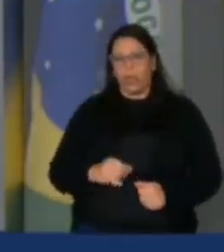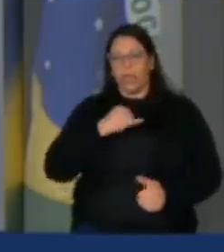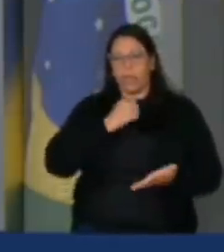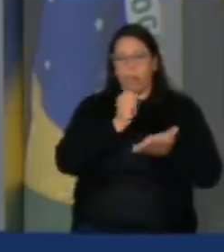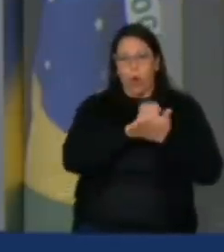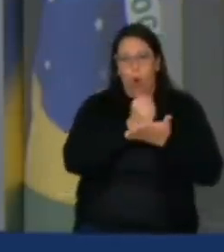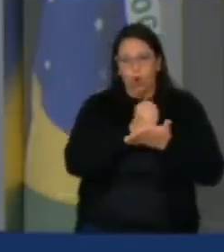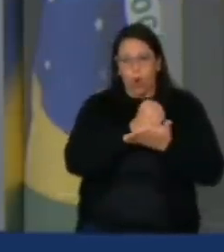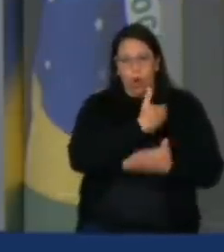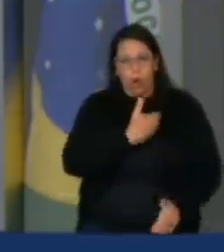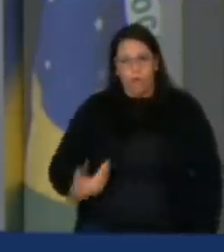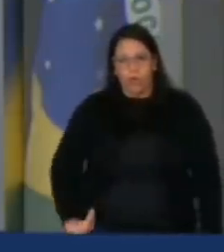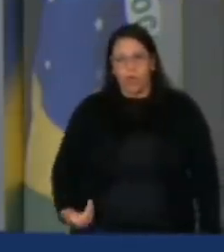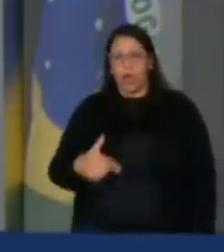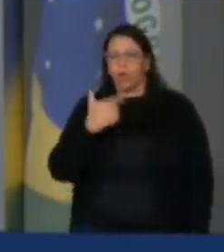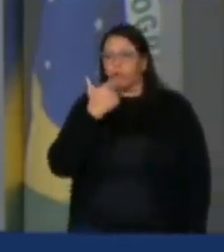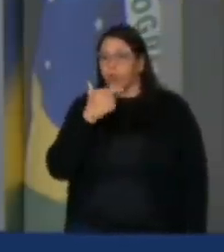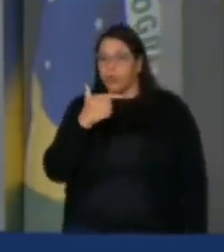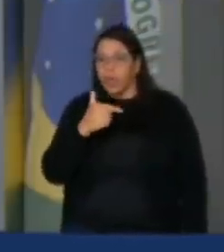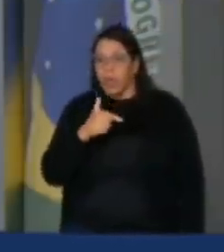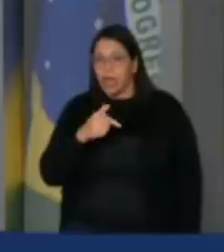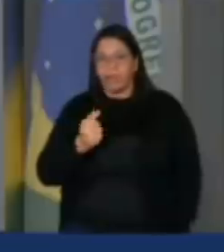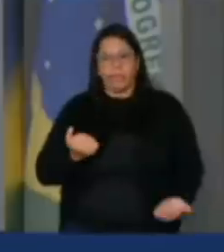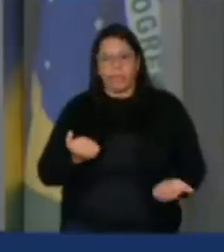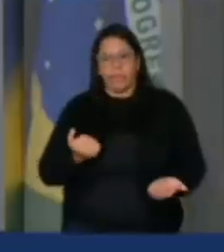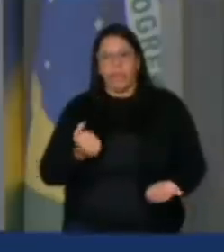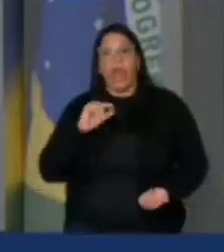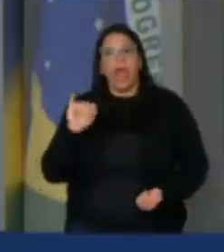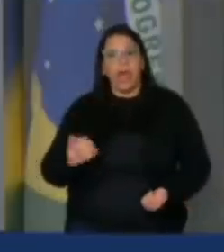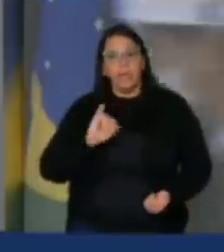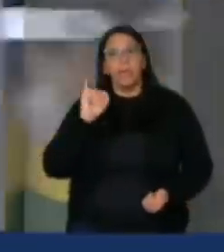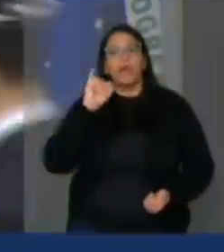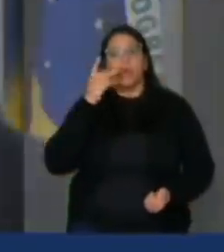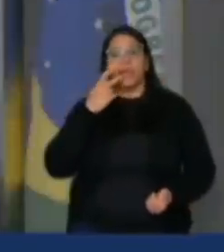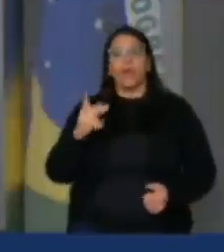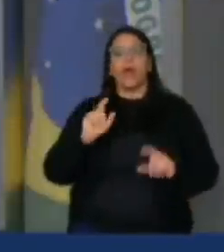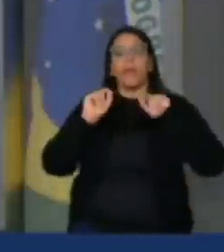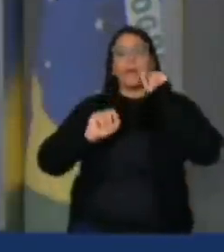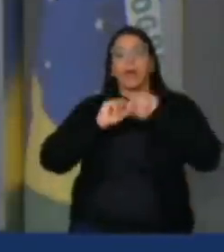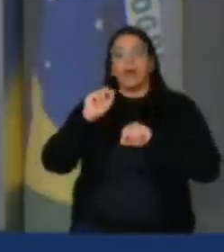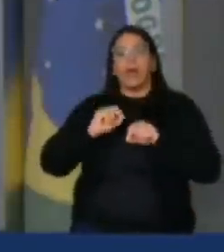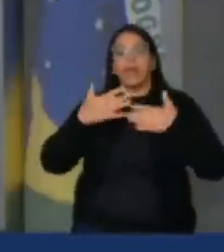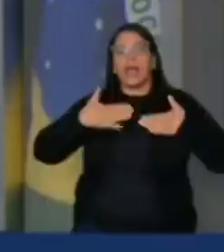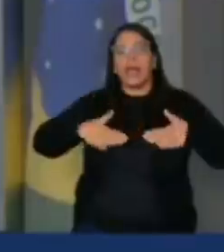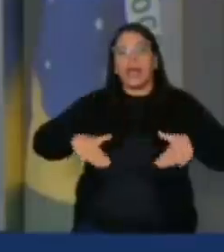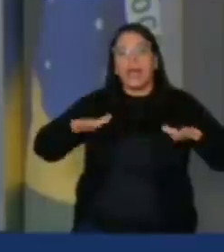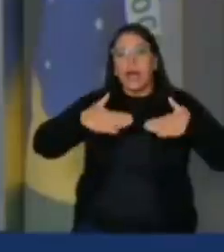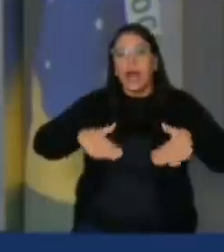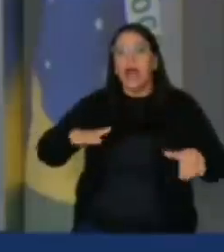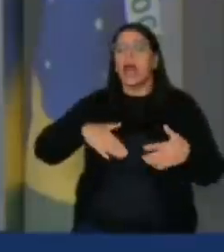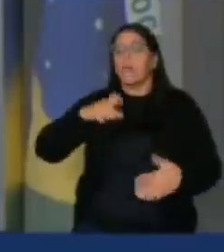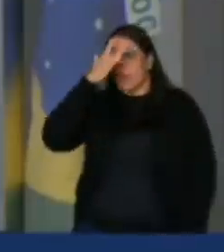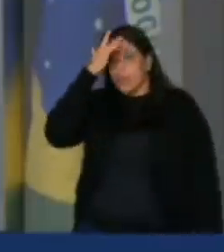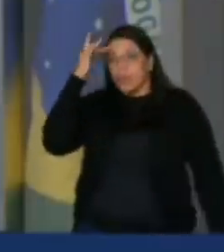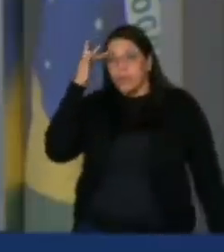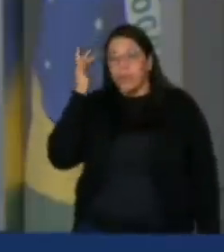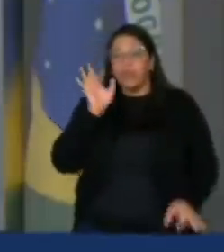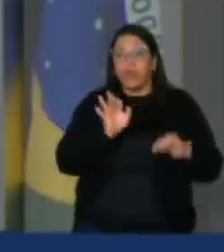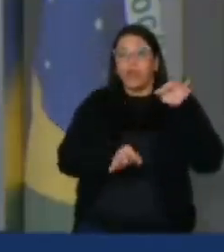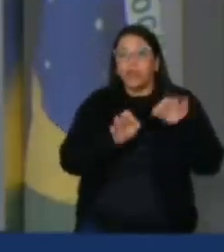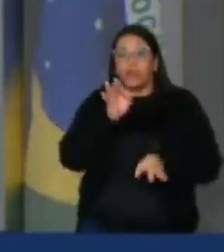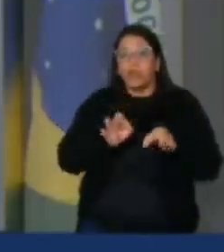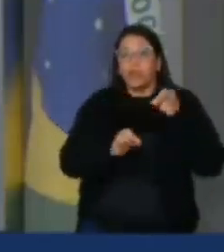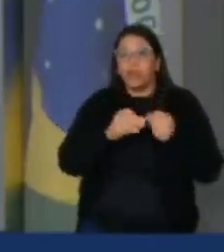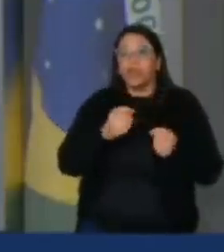governamental sobre o crédito de carbono. Isso é importantíssimo para que dê mais tranquilidade para aquelas pessoas jurídicas ou